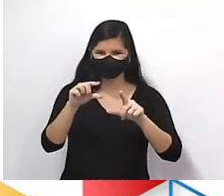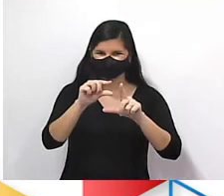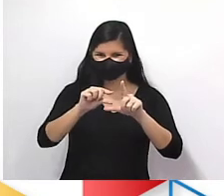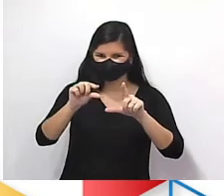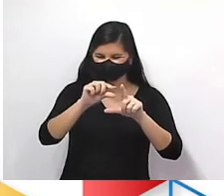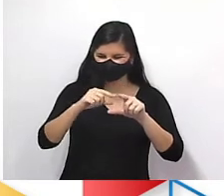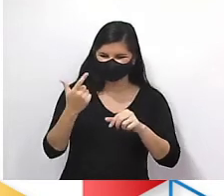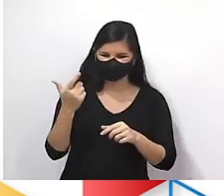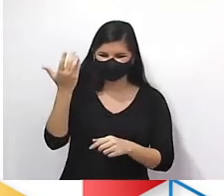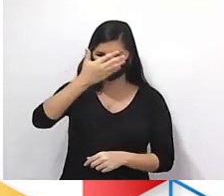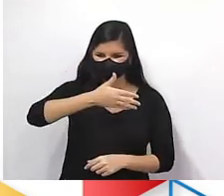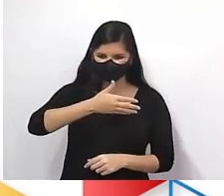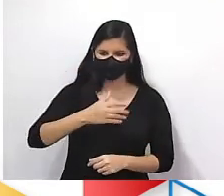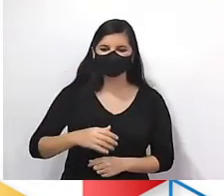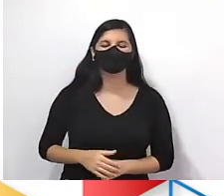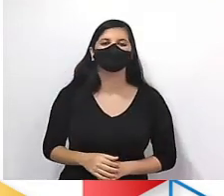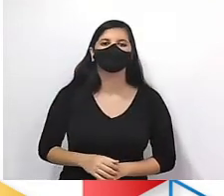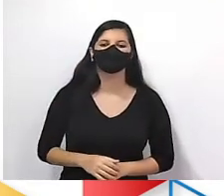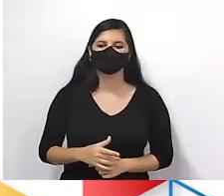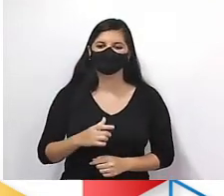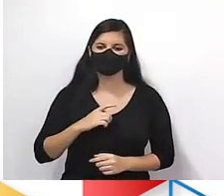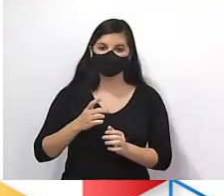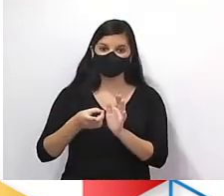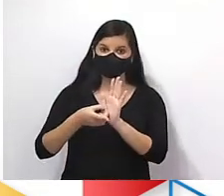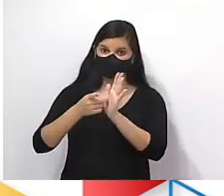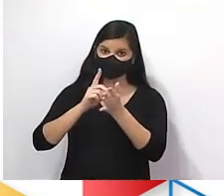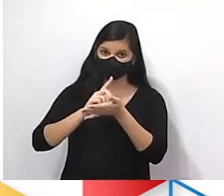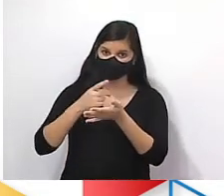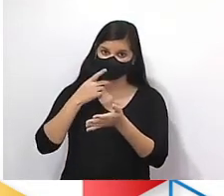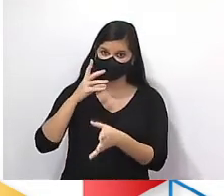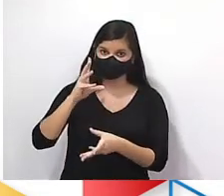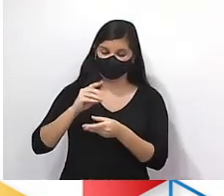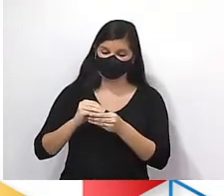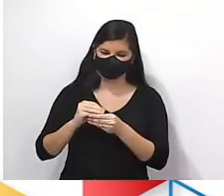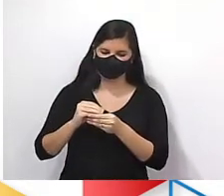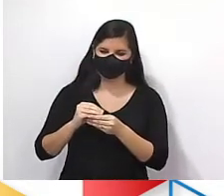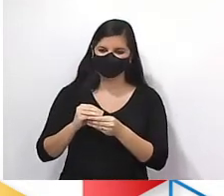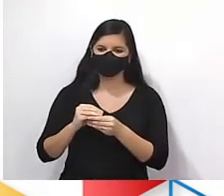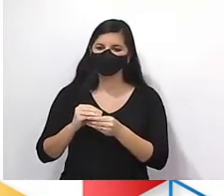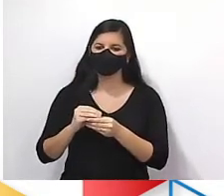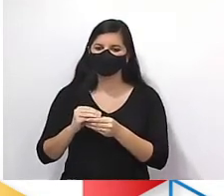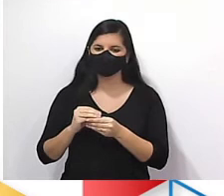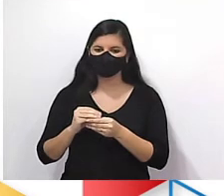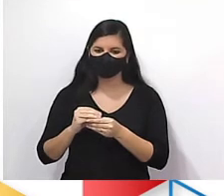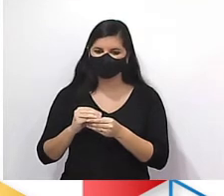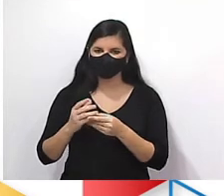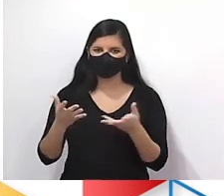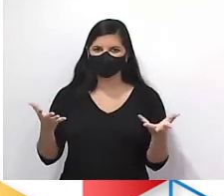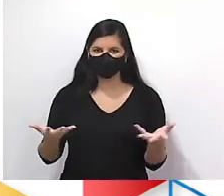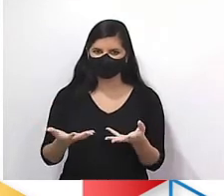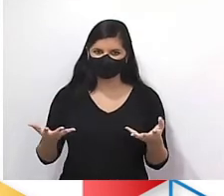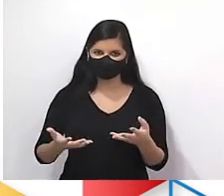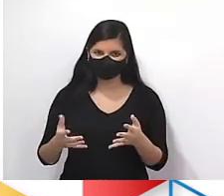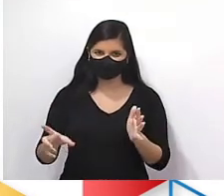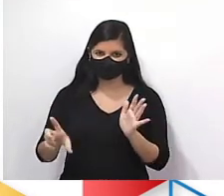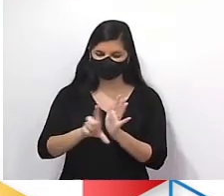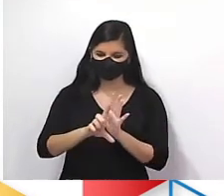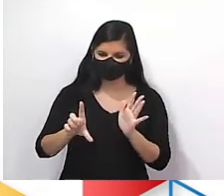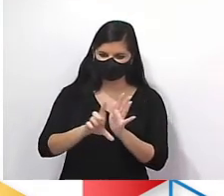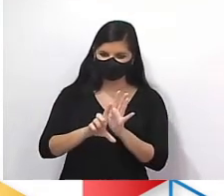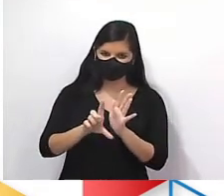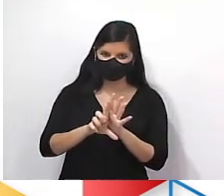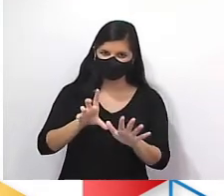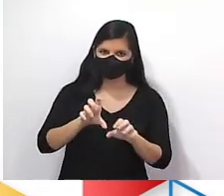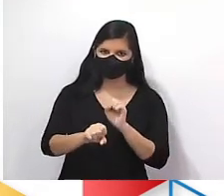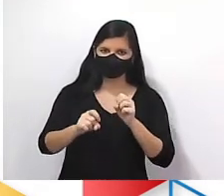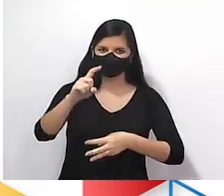abaixo, no centro da tua tela. Mas antes disso eu vou recapitular contigo. Prestou bem atenção? Vem comigo, ó. Como é que se divide